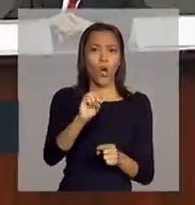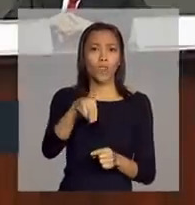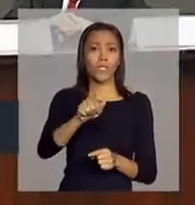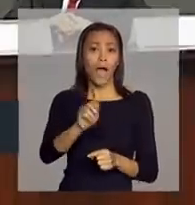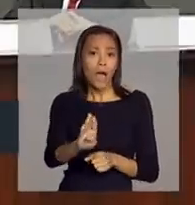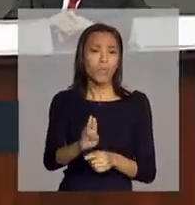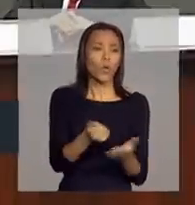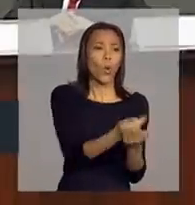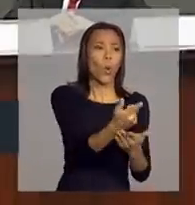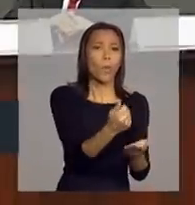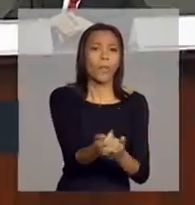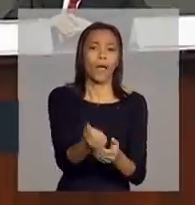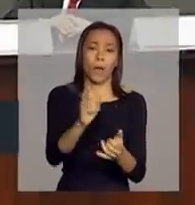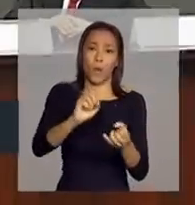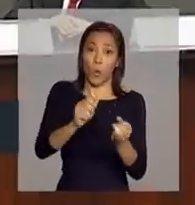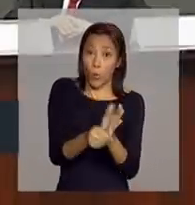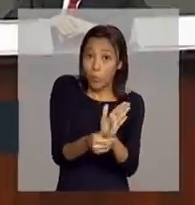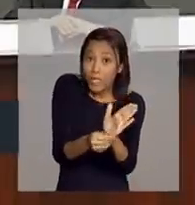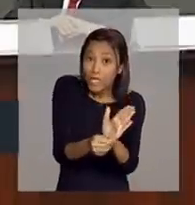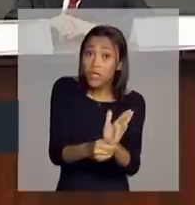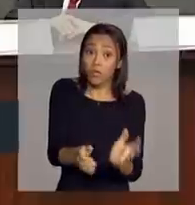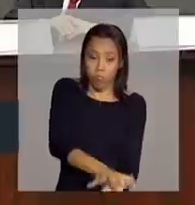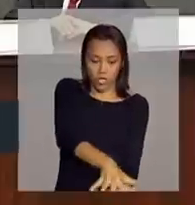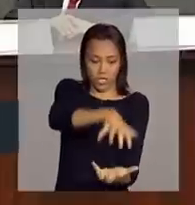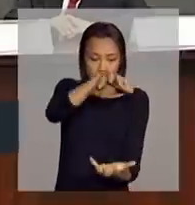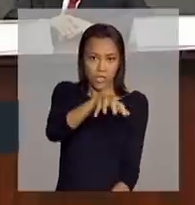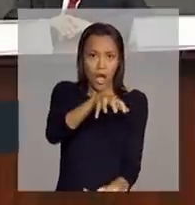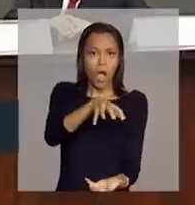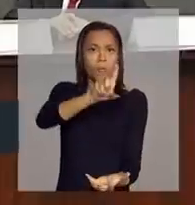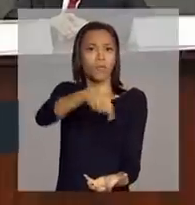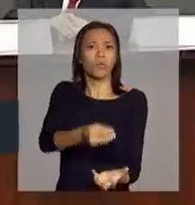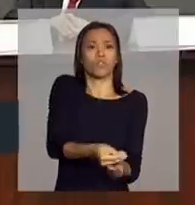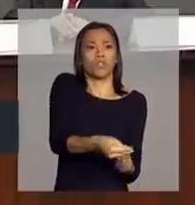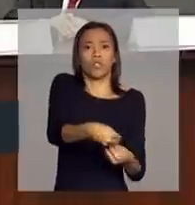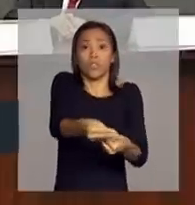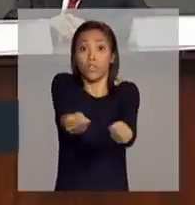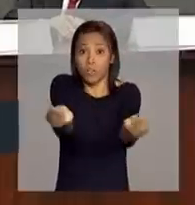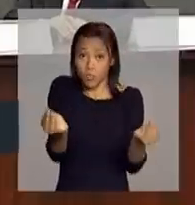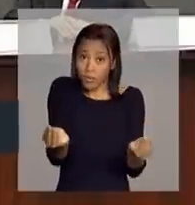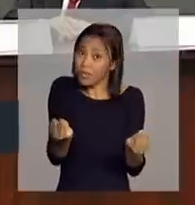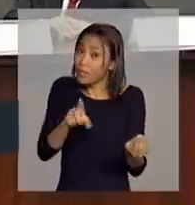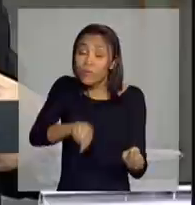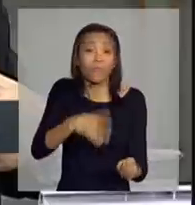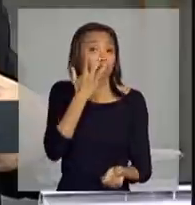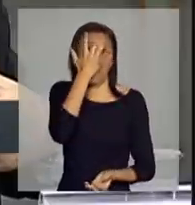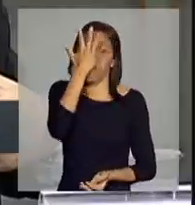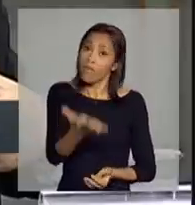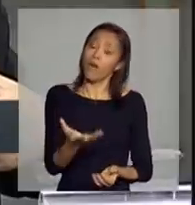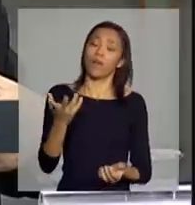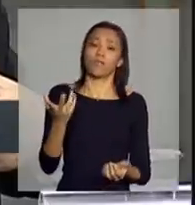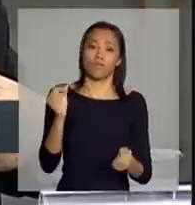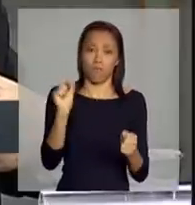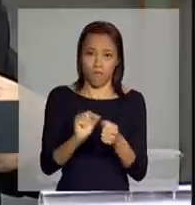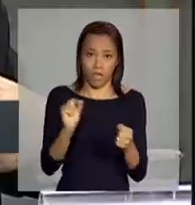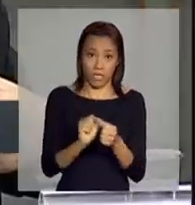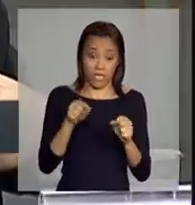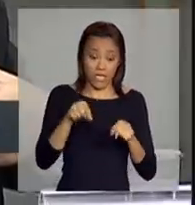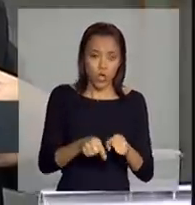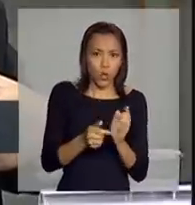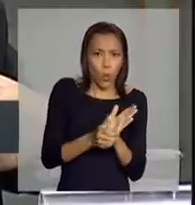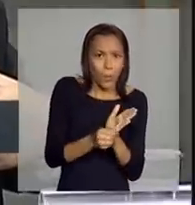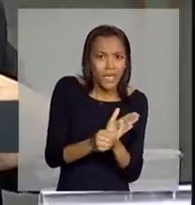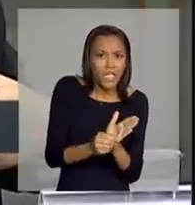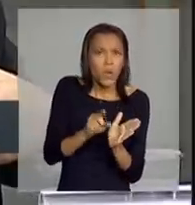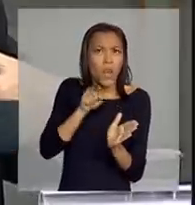a comprar o milho ensacado para distribuir isso ensacado, porque não é fácil fazer a operação deslocar o milho